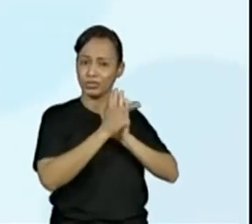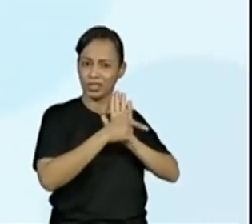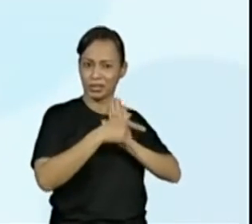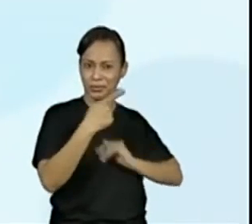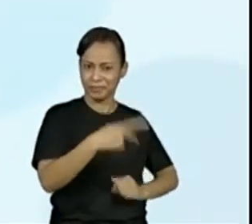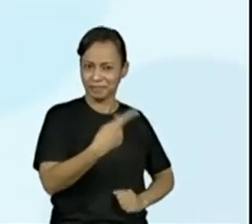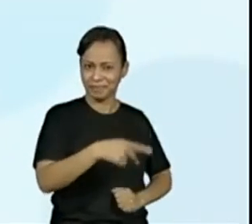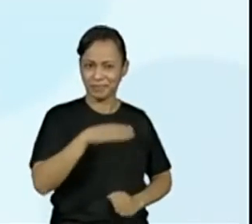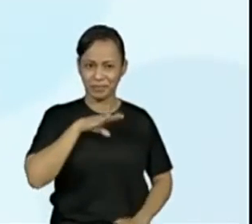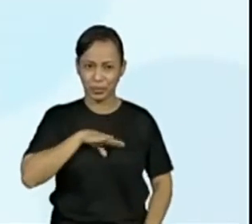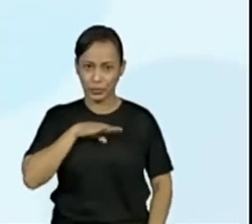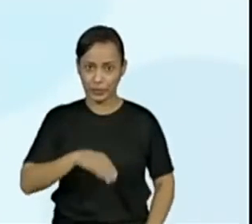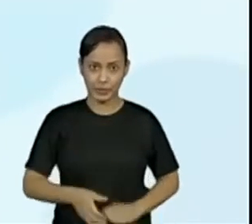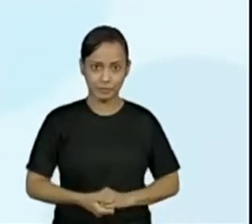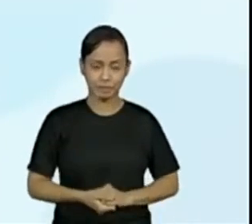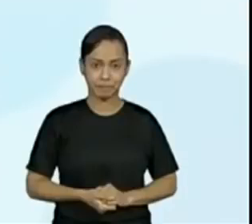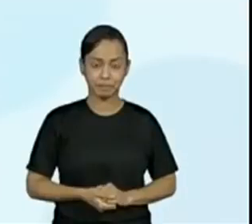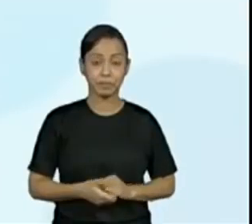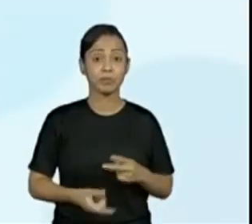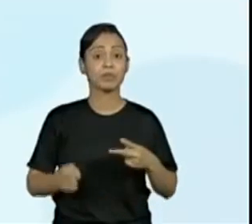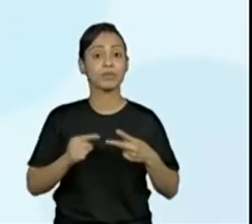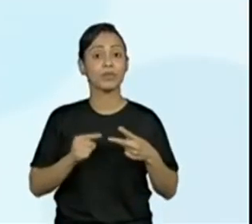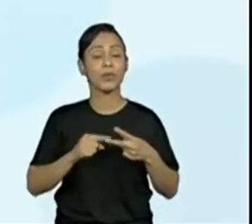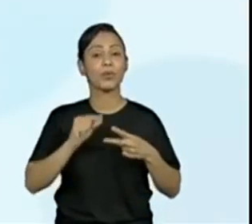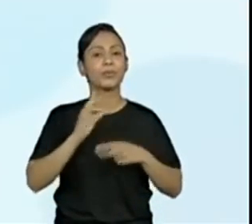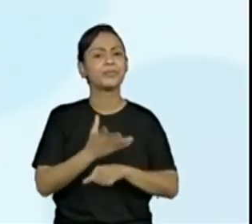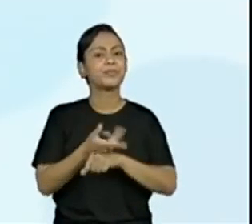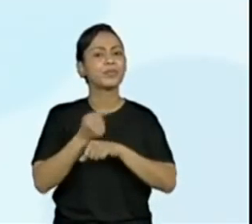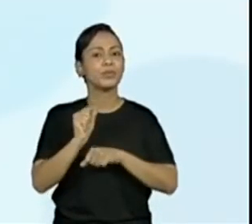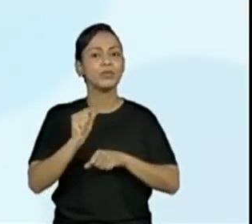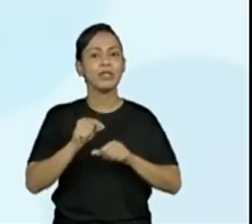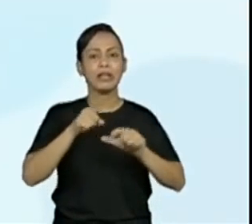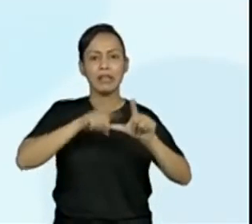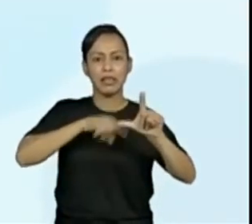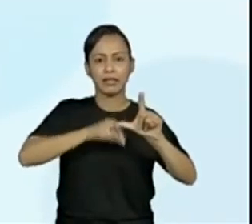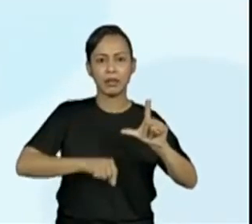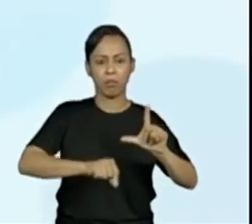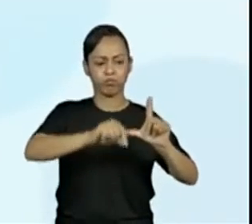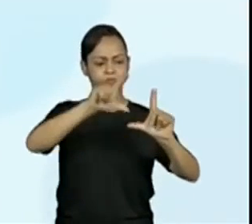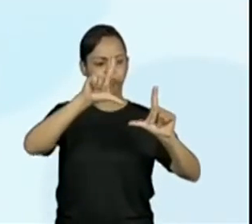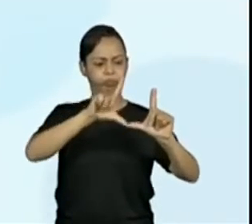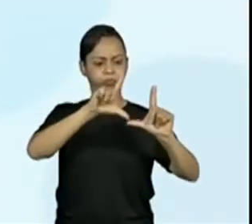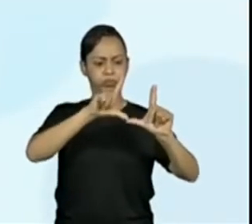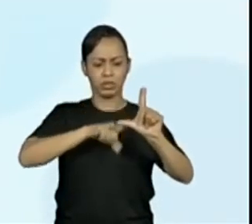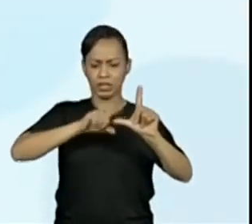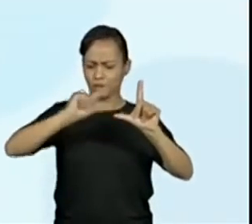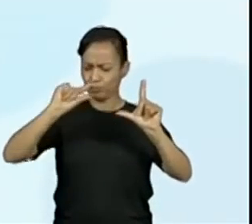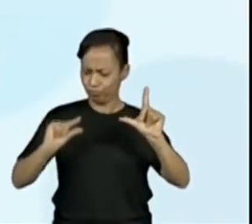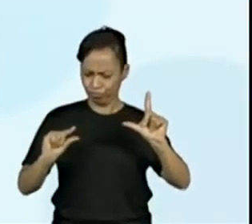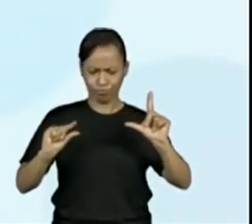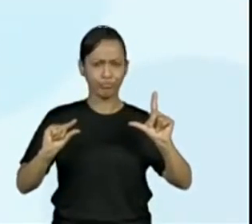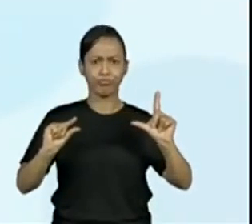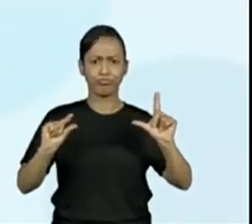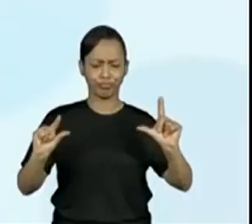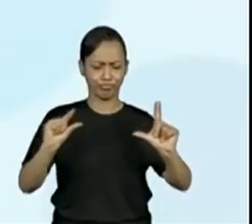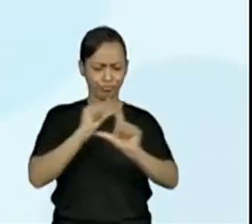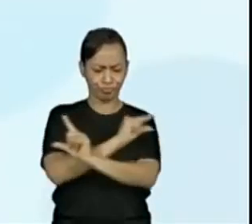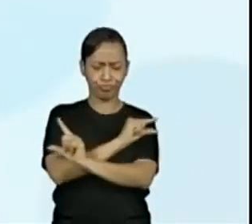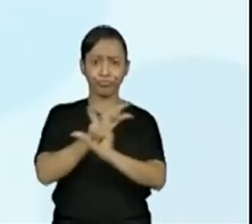Nós vamos ter a habilidade também de segundo ano, que é usar as letras maiúsculas em início de frase e em substantivo próprio.